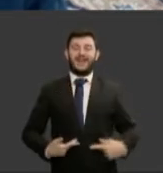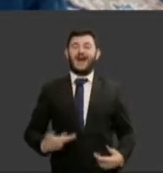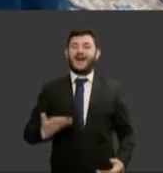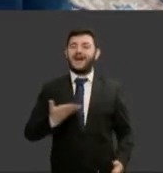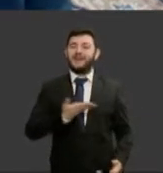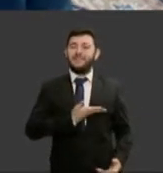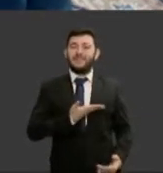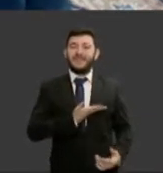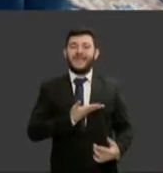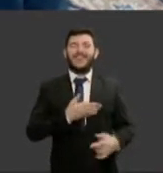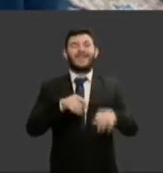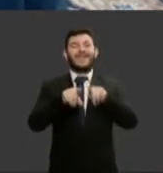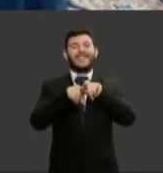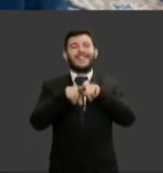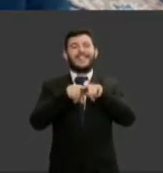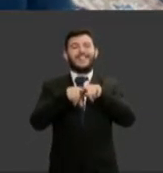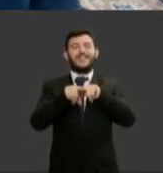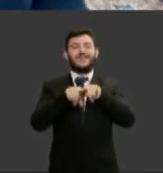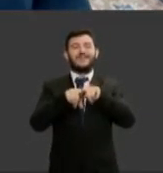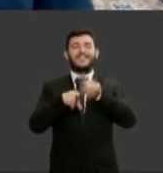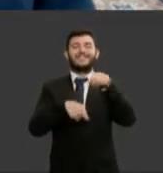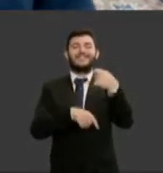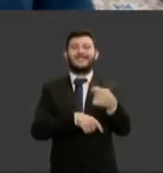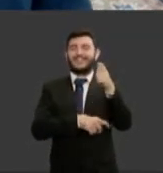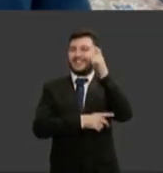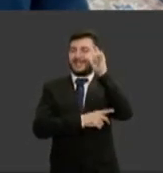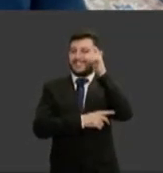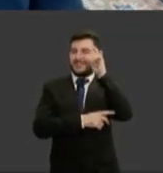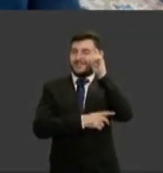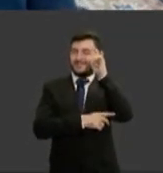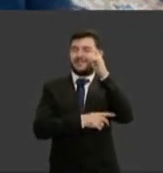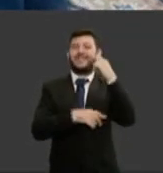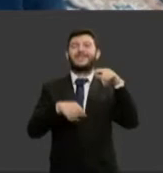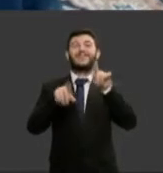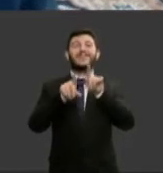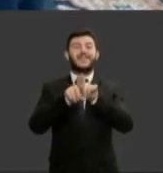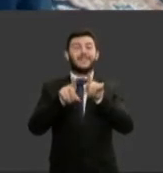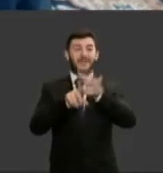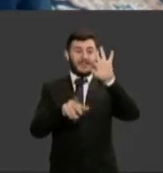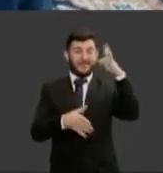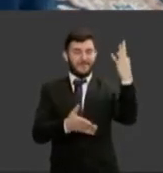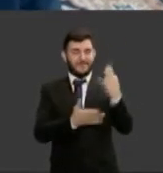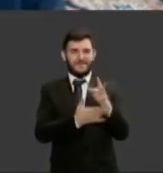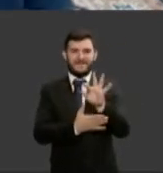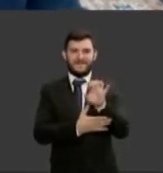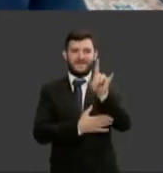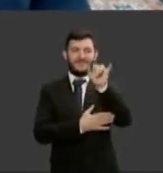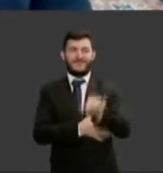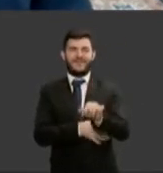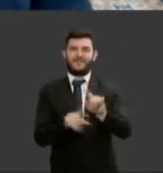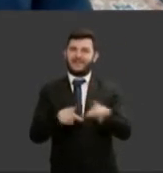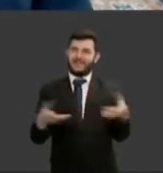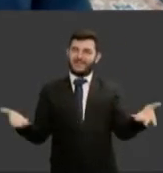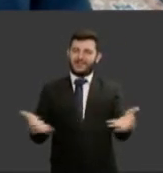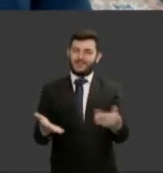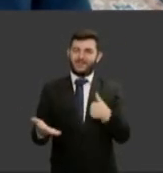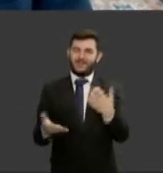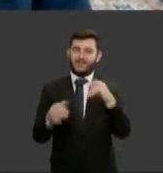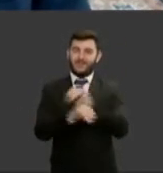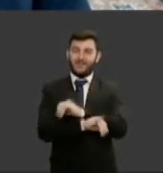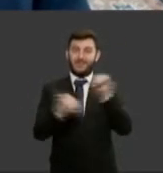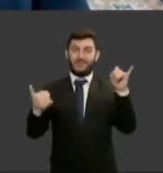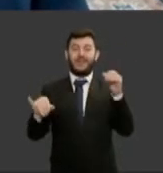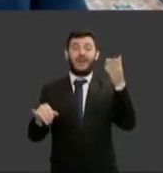Alves, irmã inclusive de fé. E eu quero dizer a Damares que a alegria é muito grande que representa o Executivo